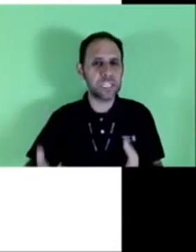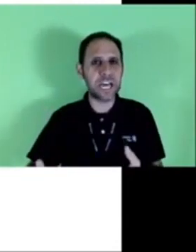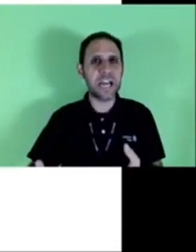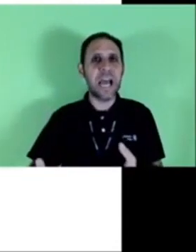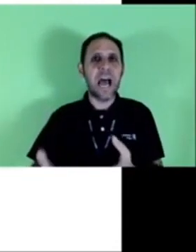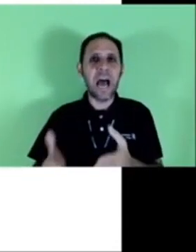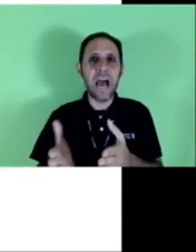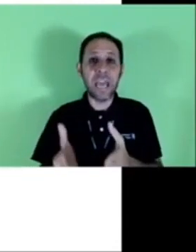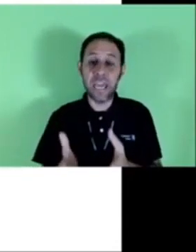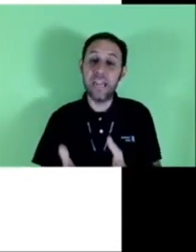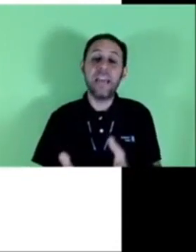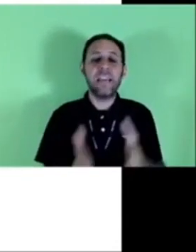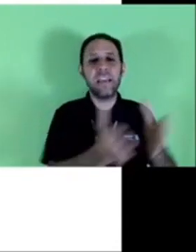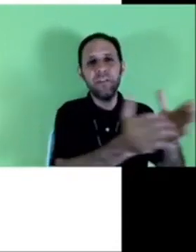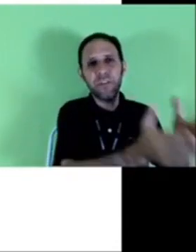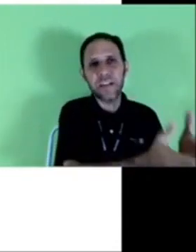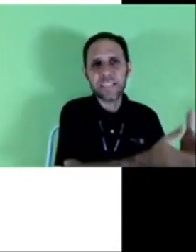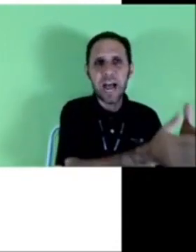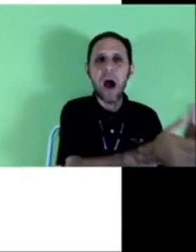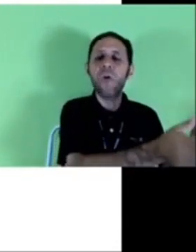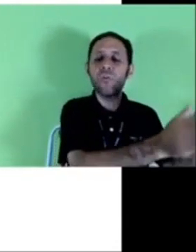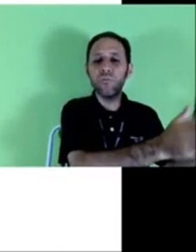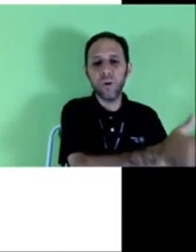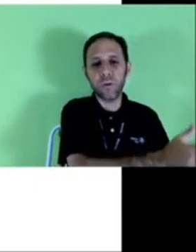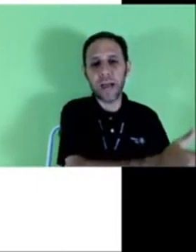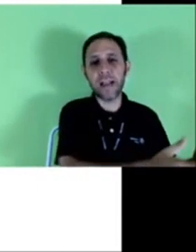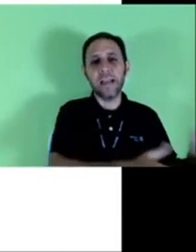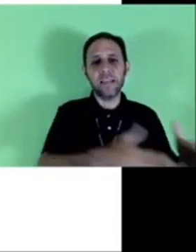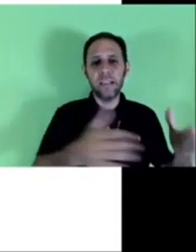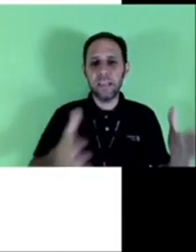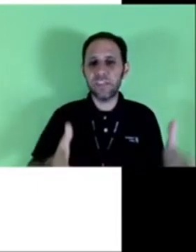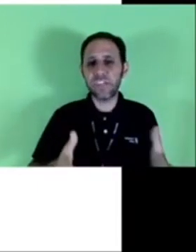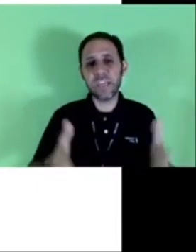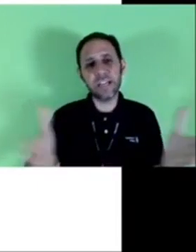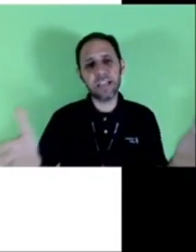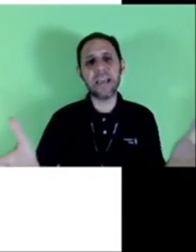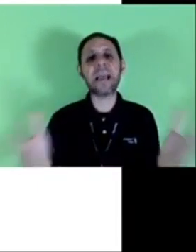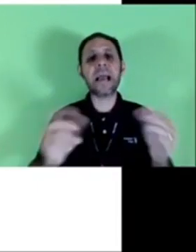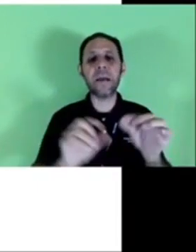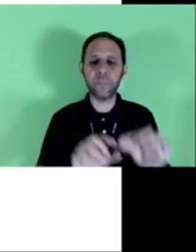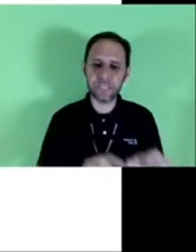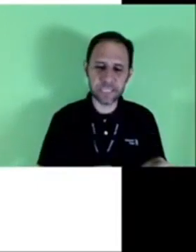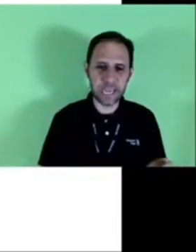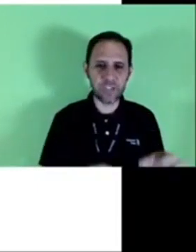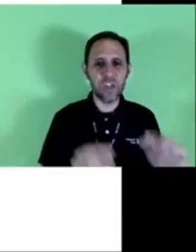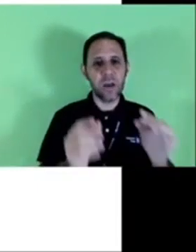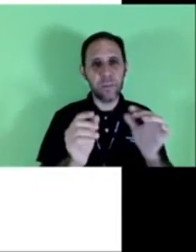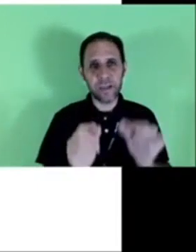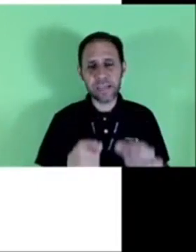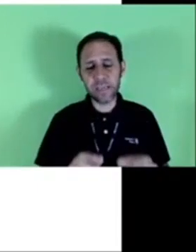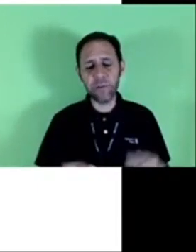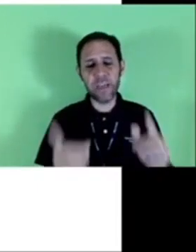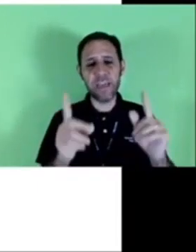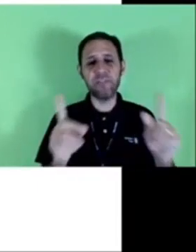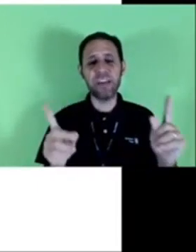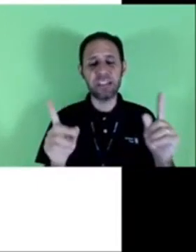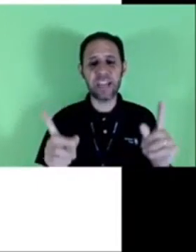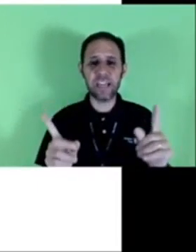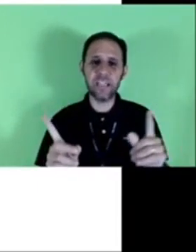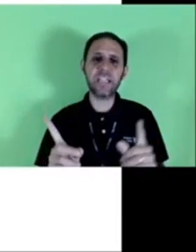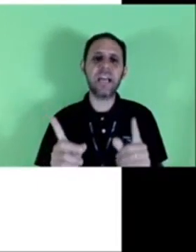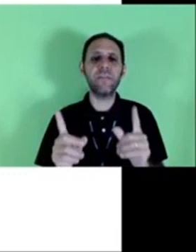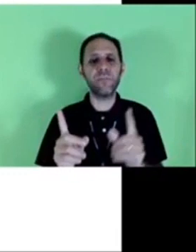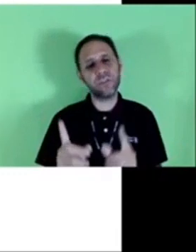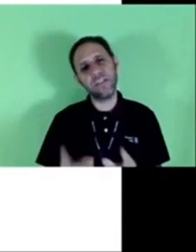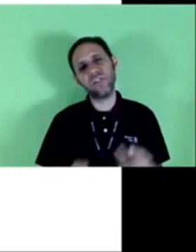autorizar a ele, que ele faça algo no meu lugar, desde que ele tenha capacidade para aquilo. E aí vai